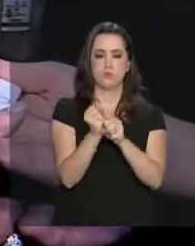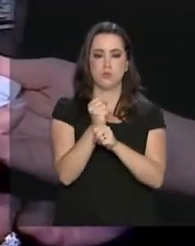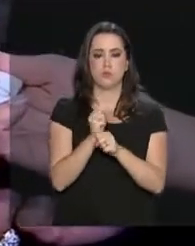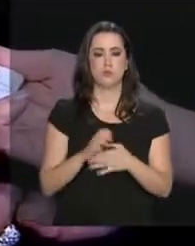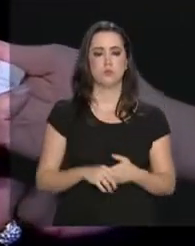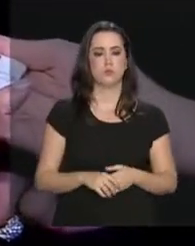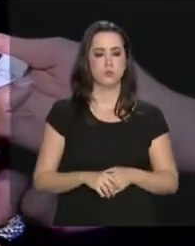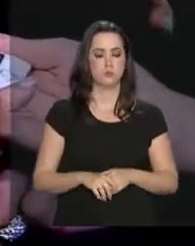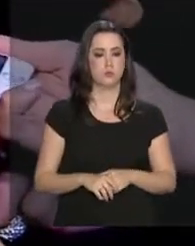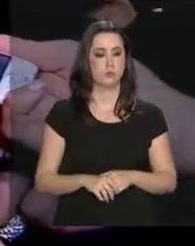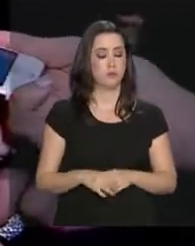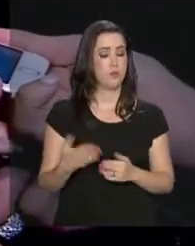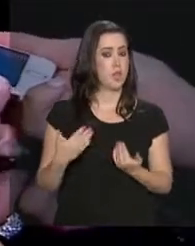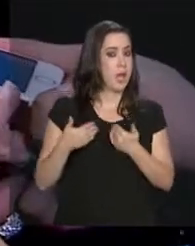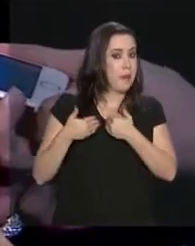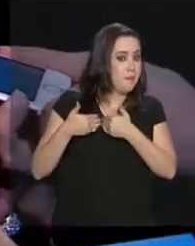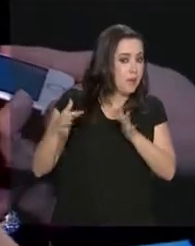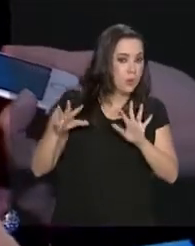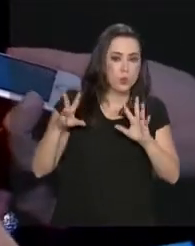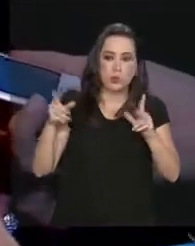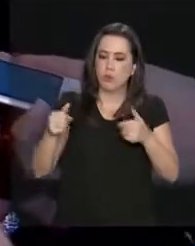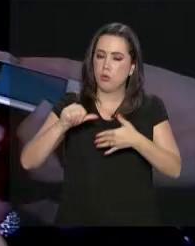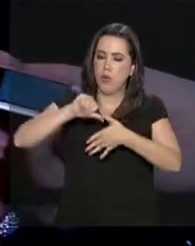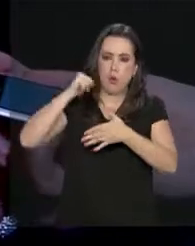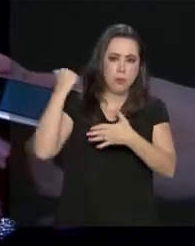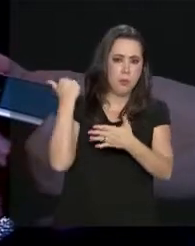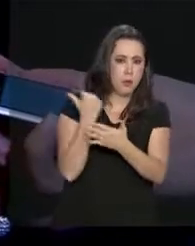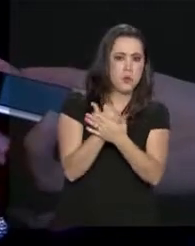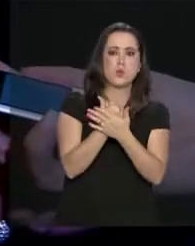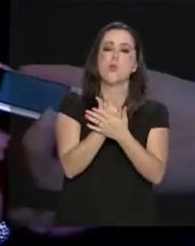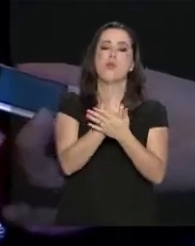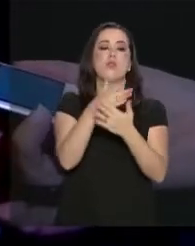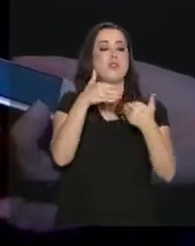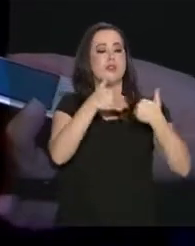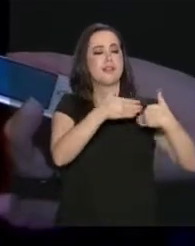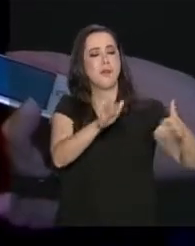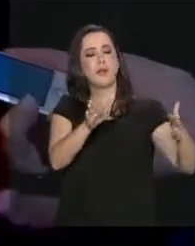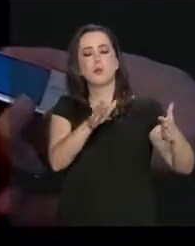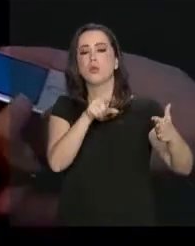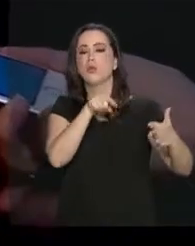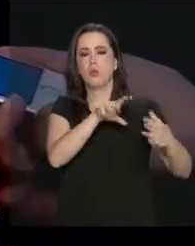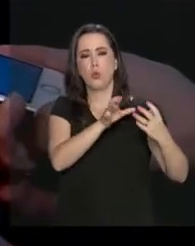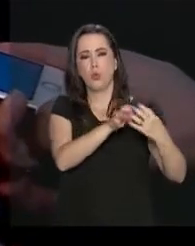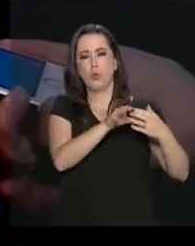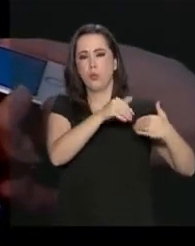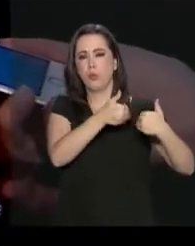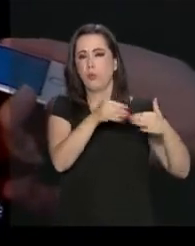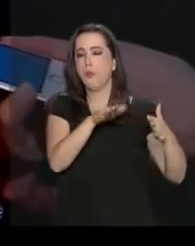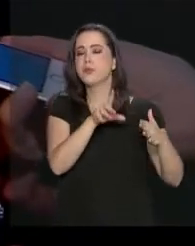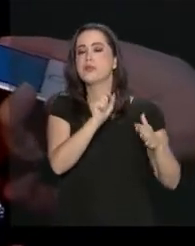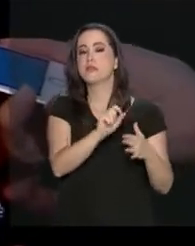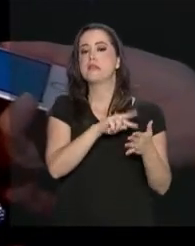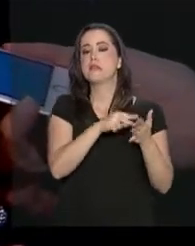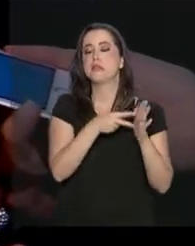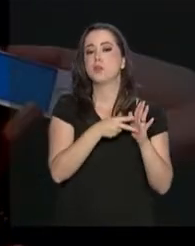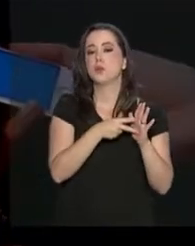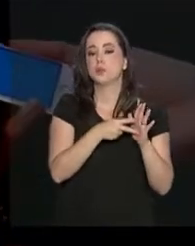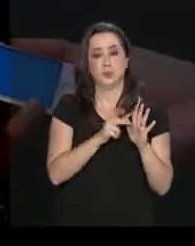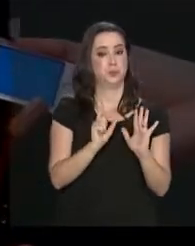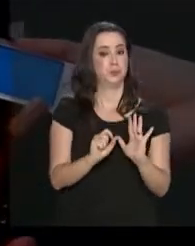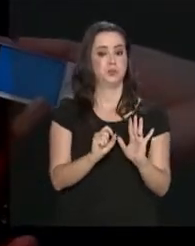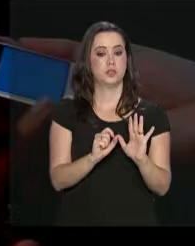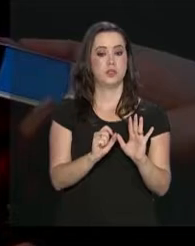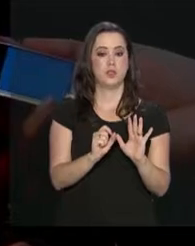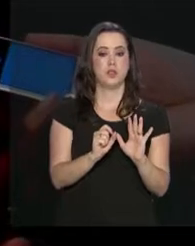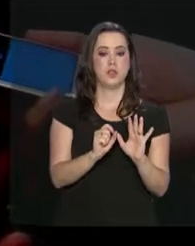Foi a abertura completa do Mercosul e esta abertura significou o retorno do Mercosul aos seus